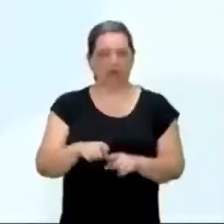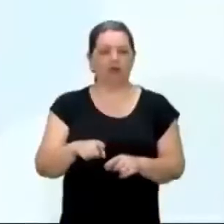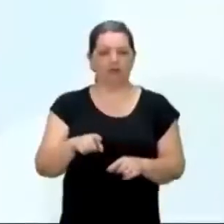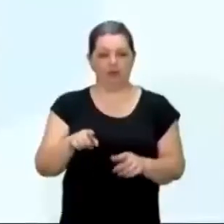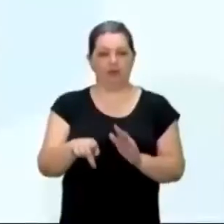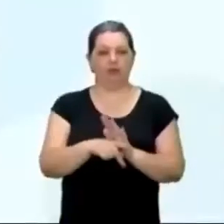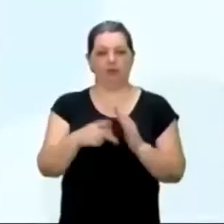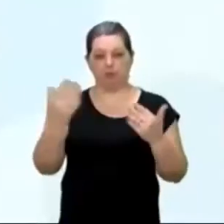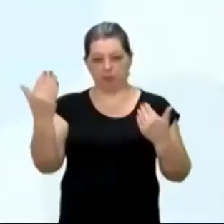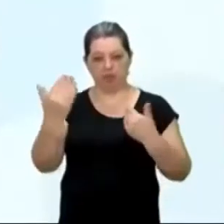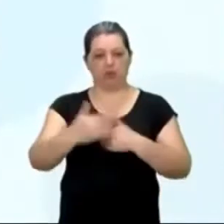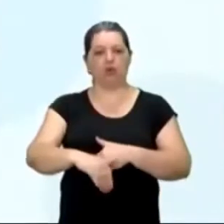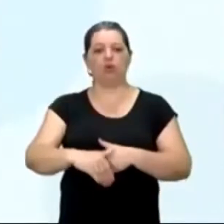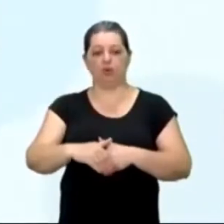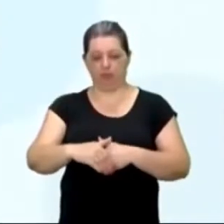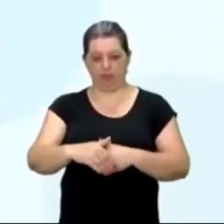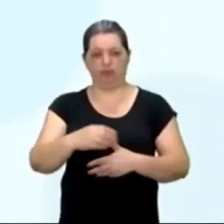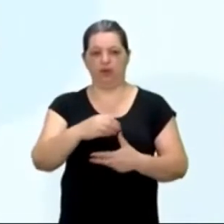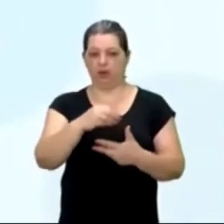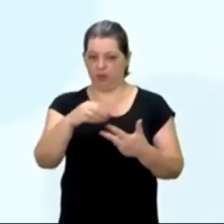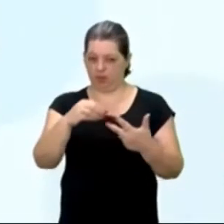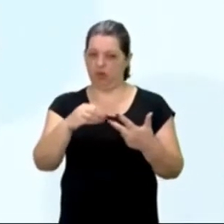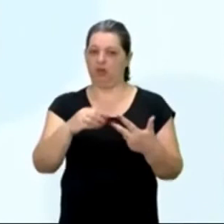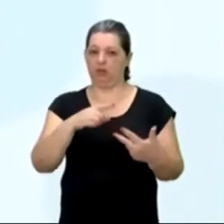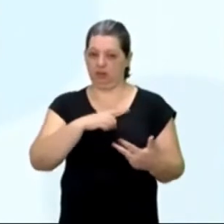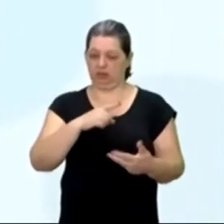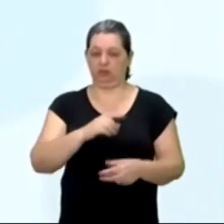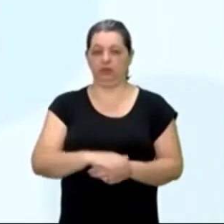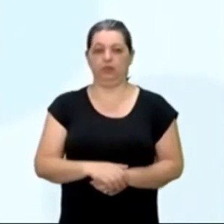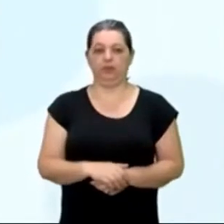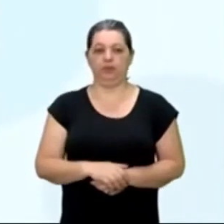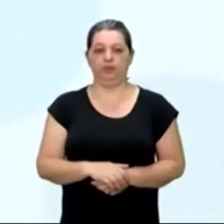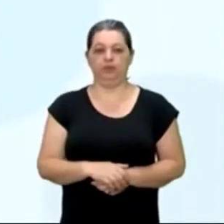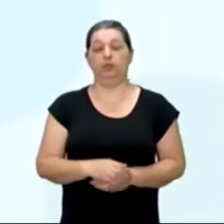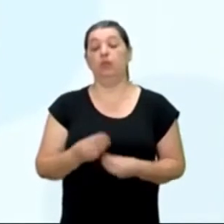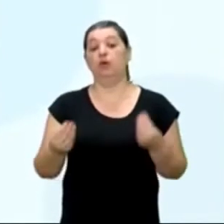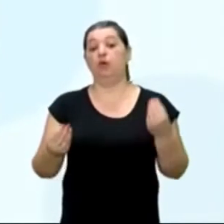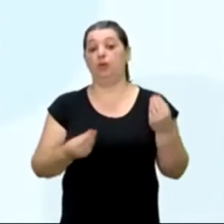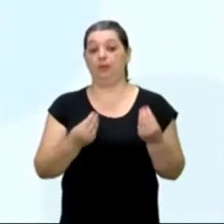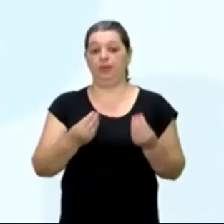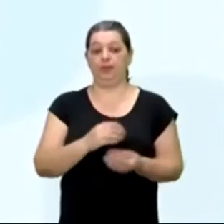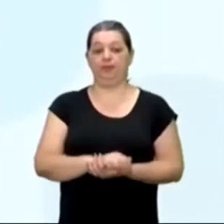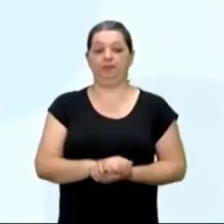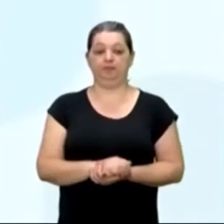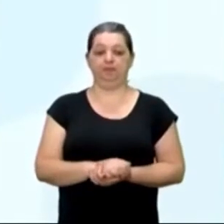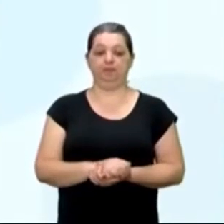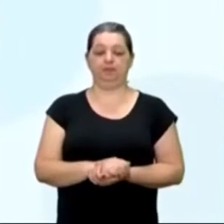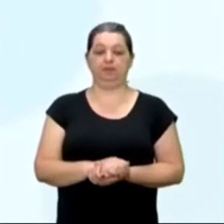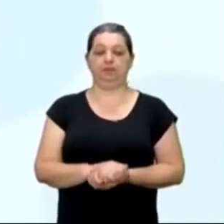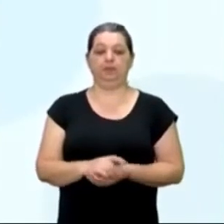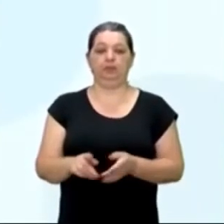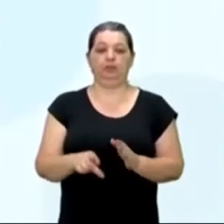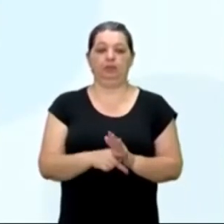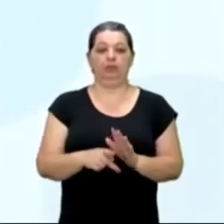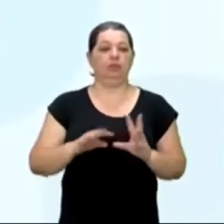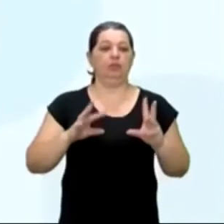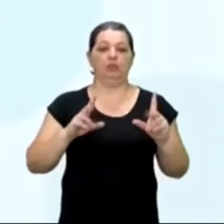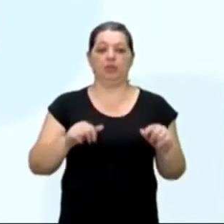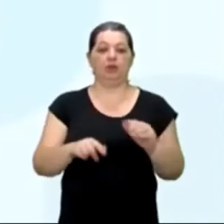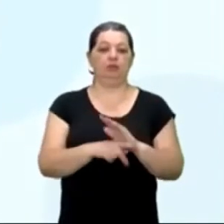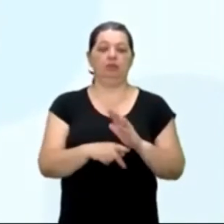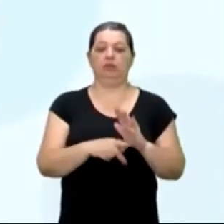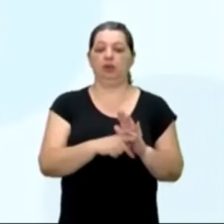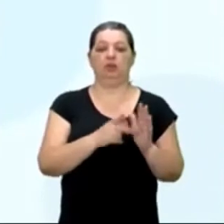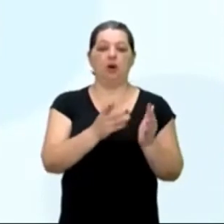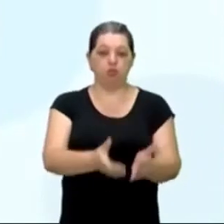a carta pervaz caminha, olha só, como caiu, de ponta a ponta, é tudo praia palma,